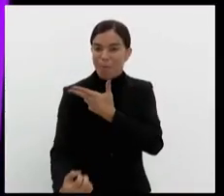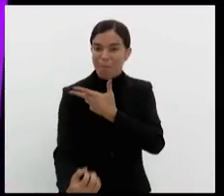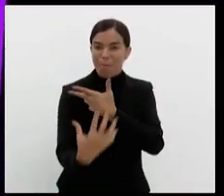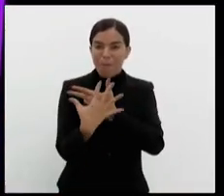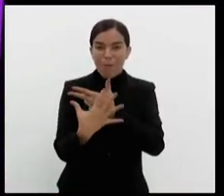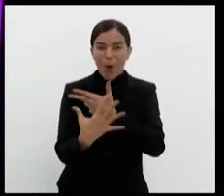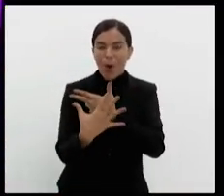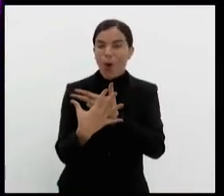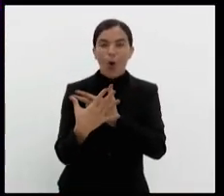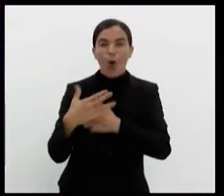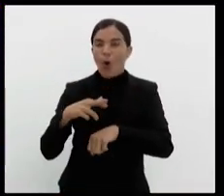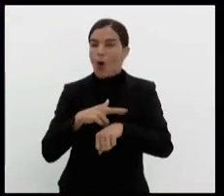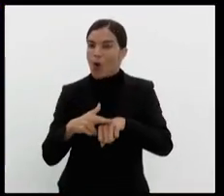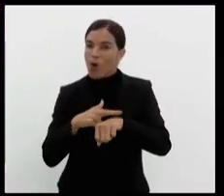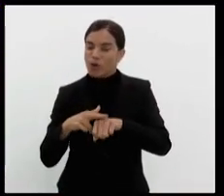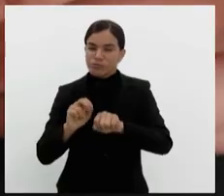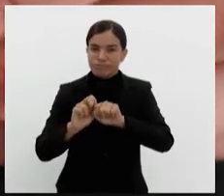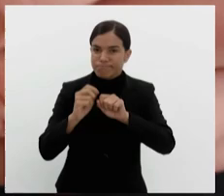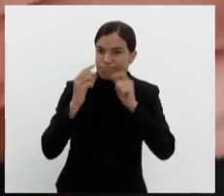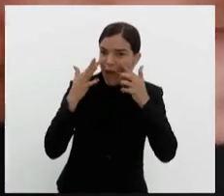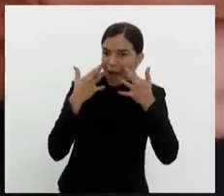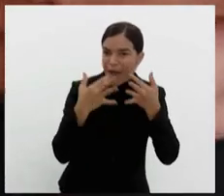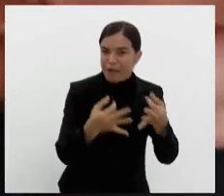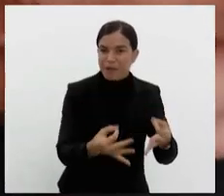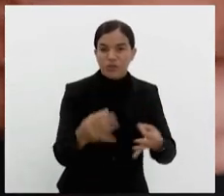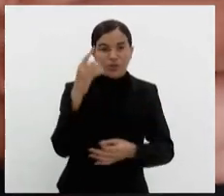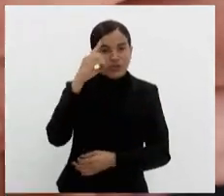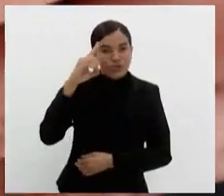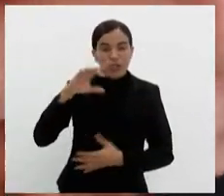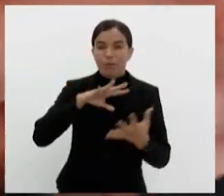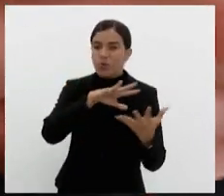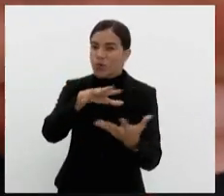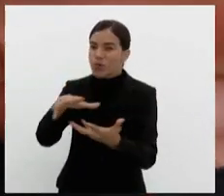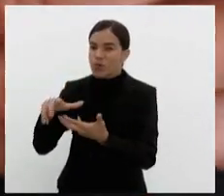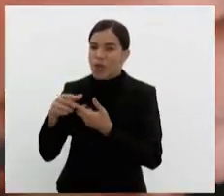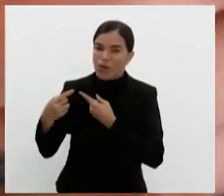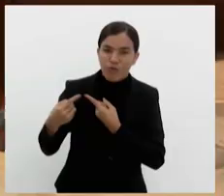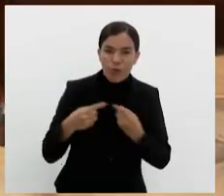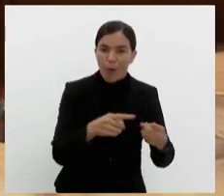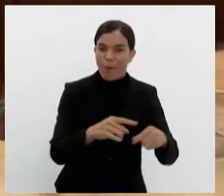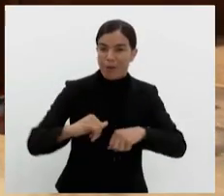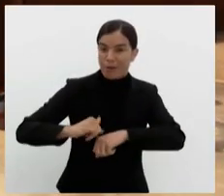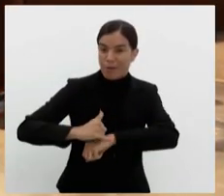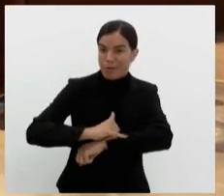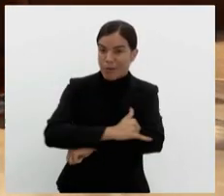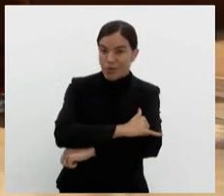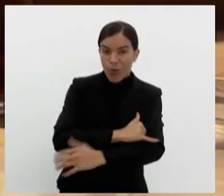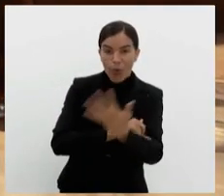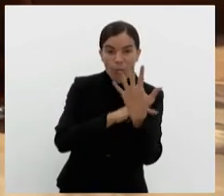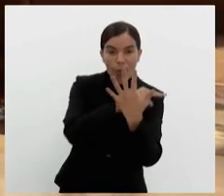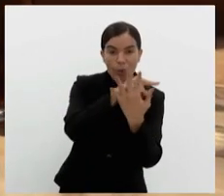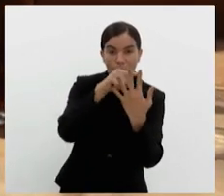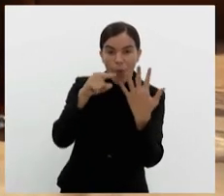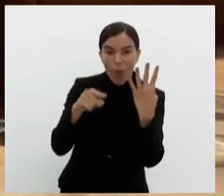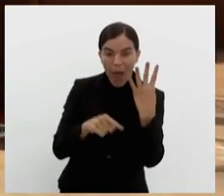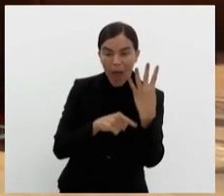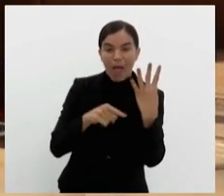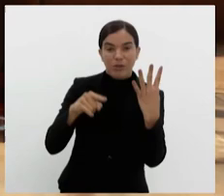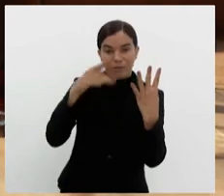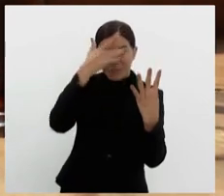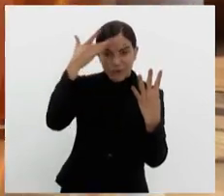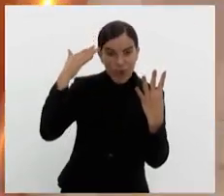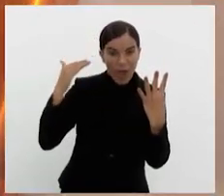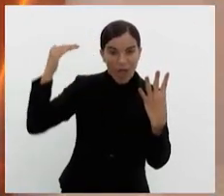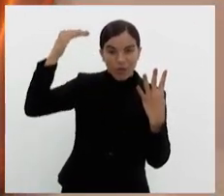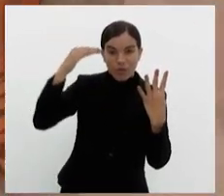iluminação especial para chamar atenção para o Dia Mundial de Combate à Obesidade. Um a cada quatro adultos no Brasil